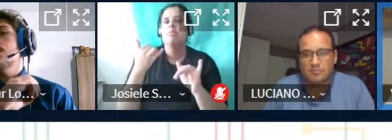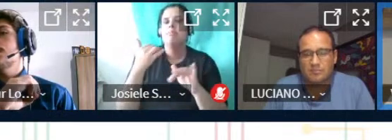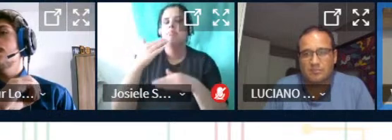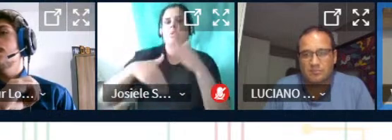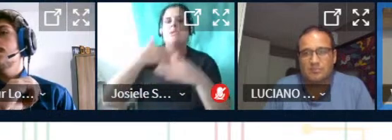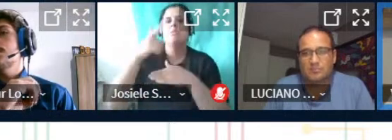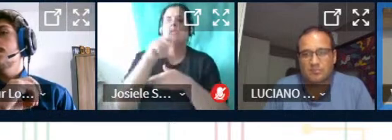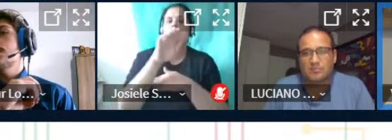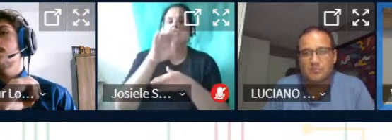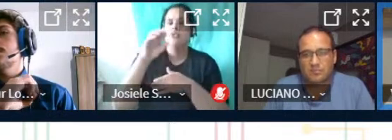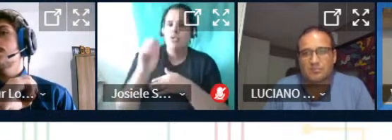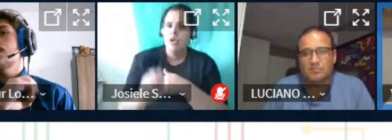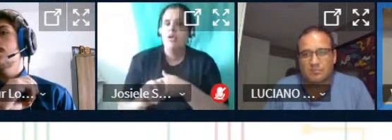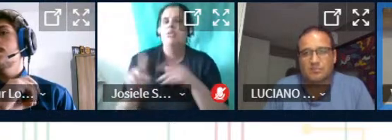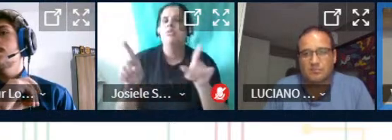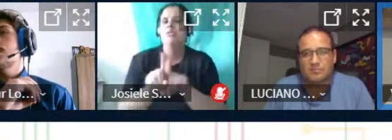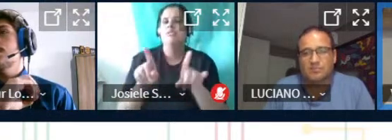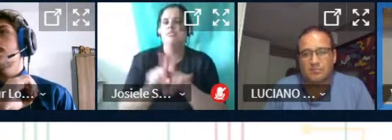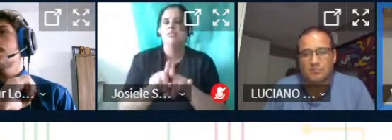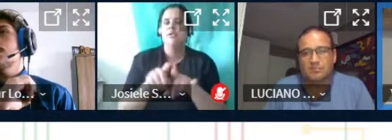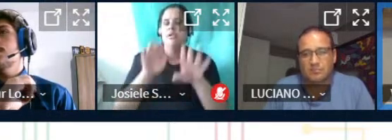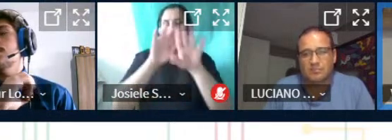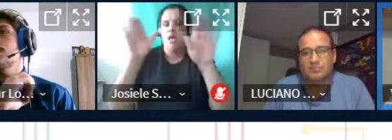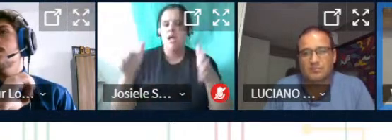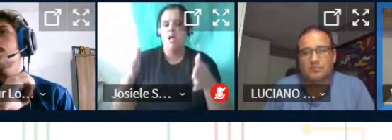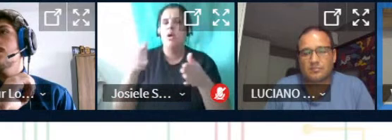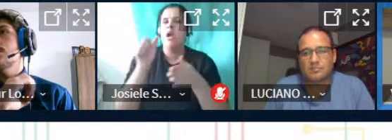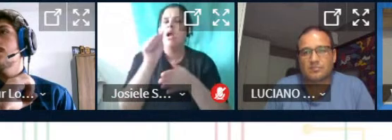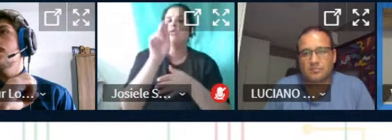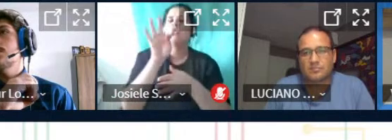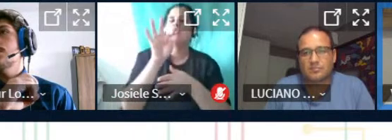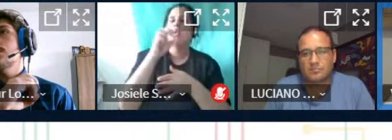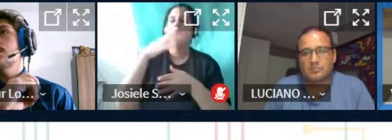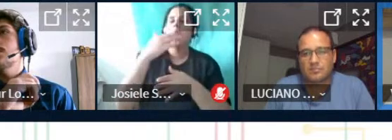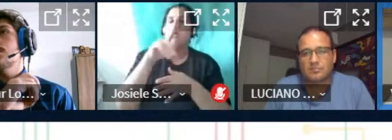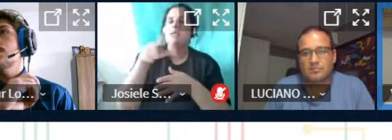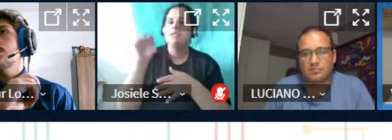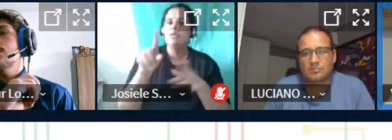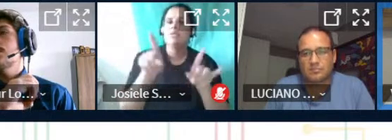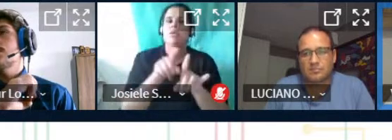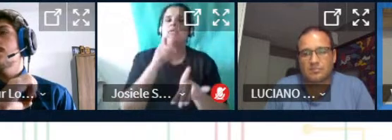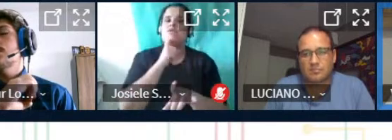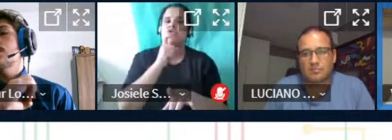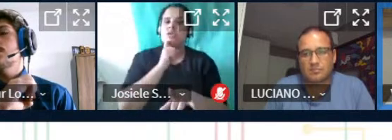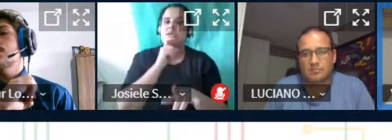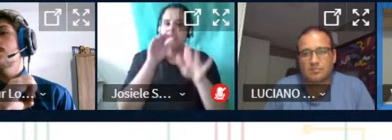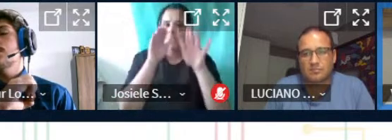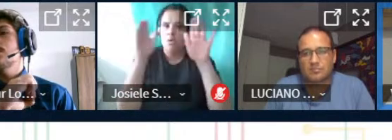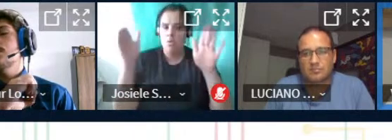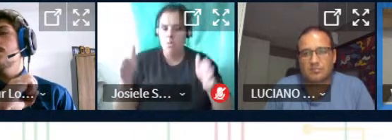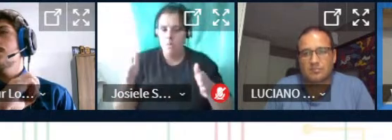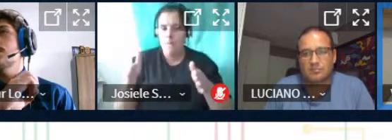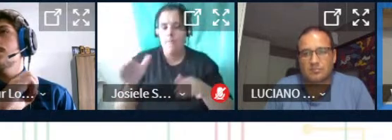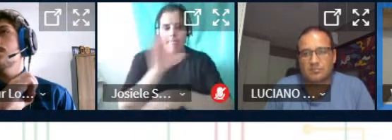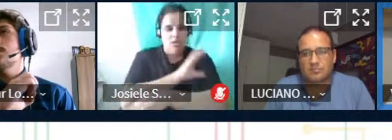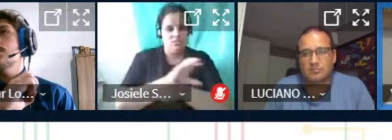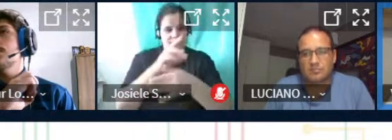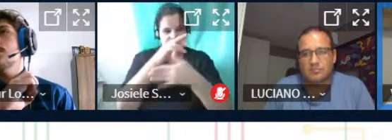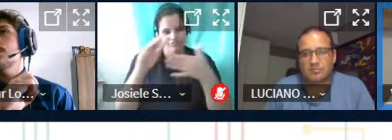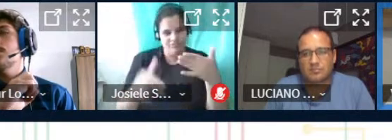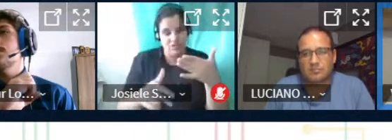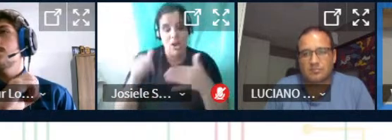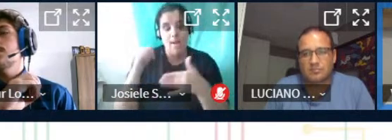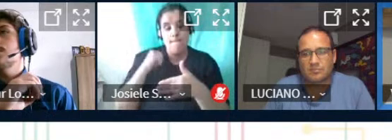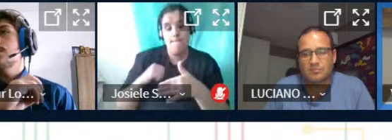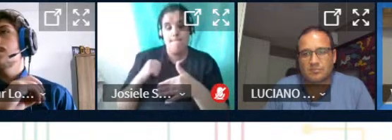também no TCE né que são os cursos que a gente tem essa disciplina então os bolsistas vieram para nos dar